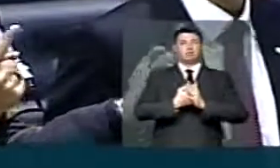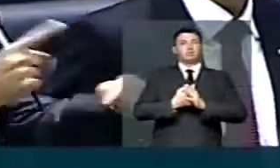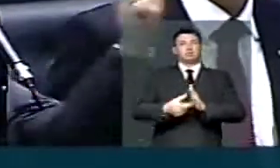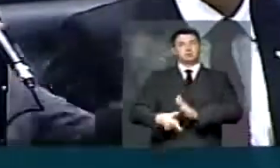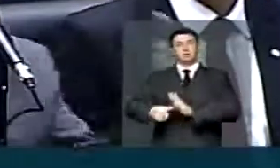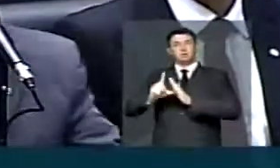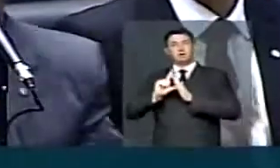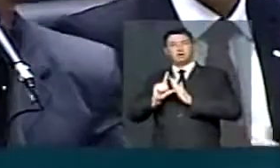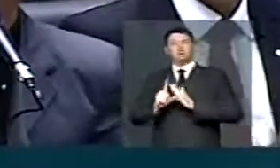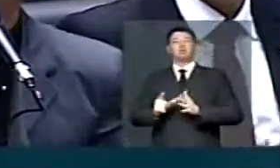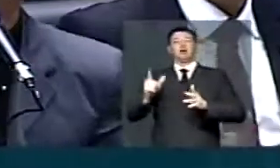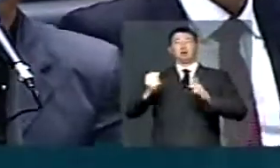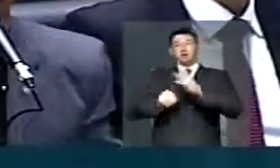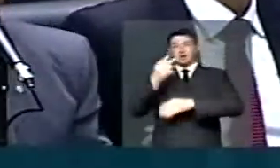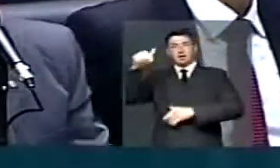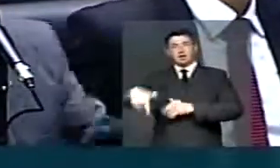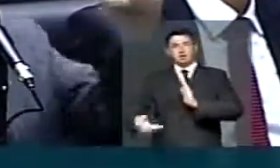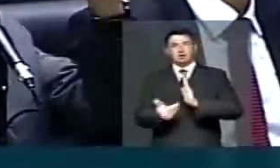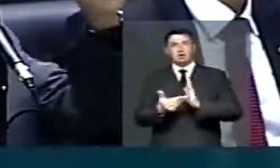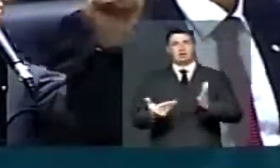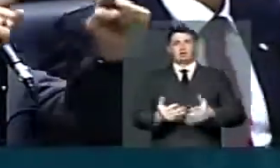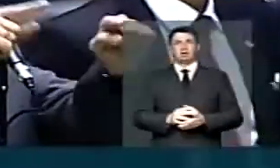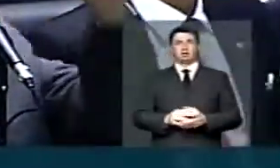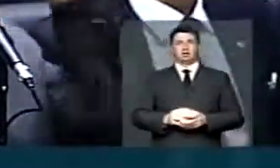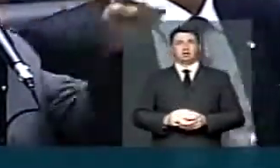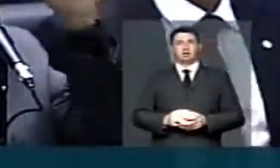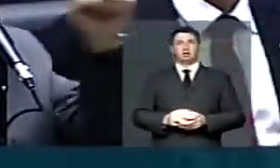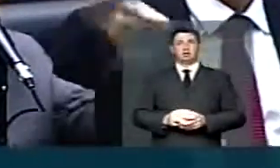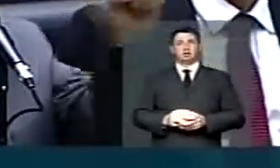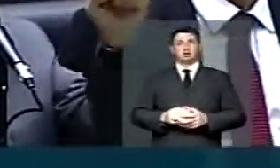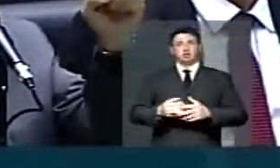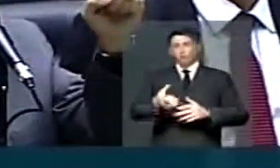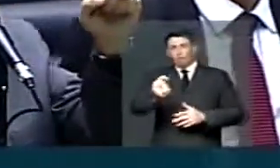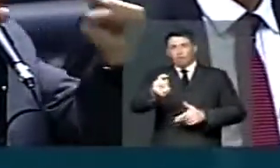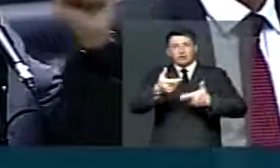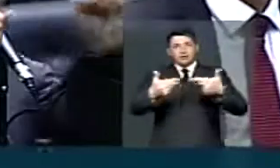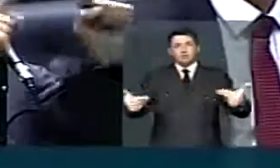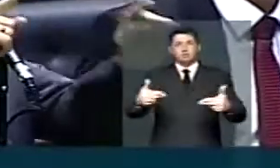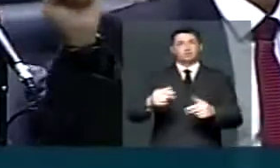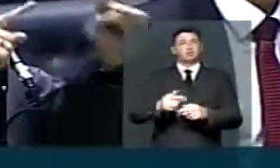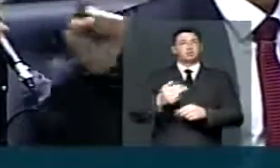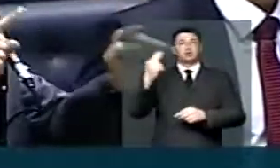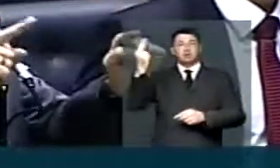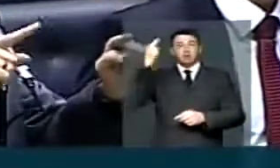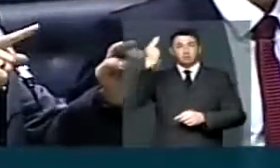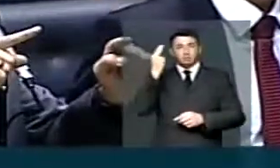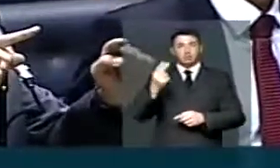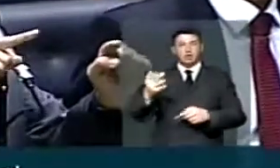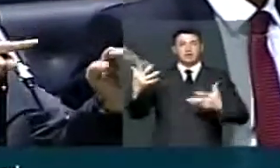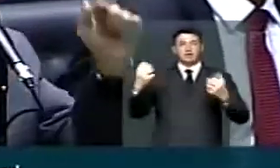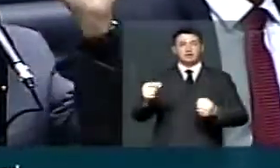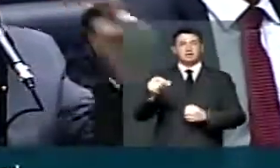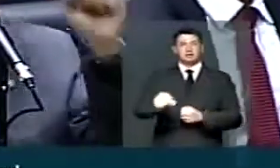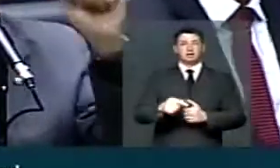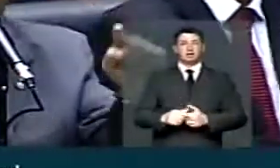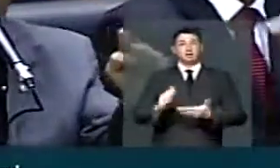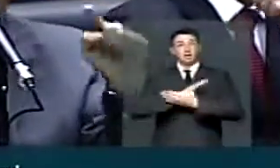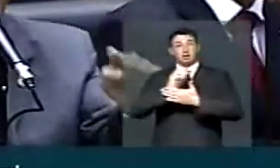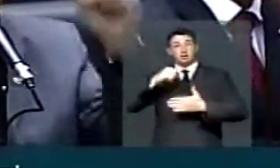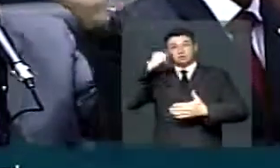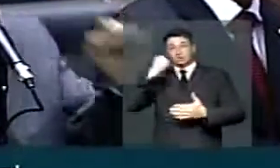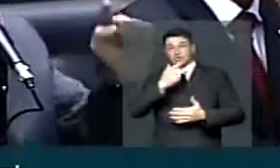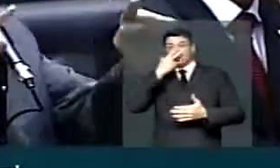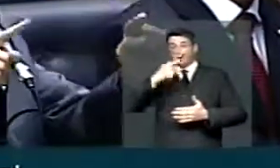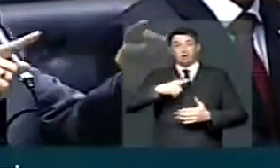prévia sendo inaugurada nesta casa de forma covarde por alguns senadores que têm o